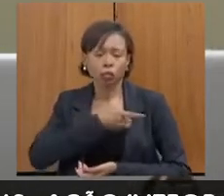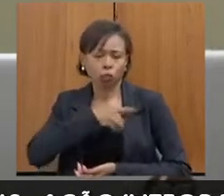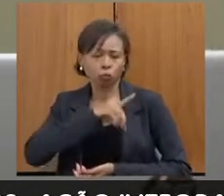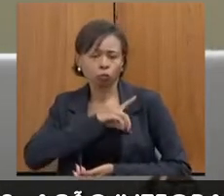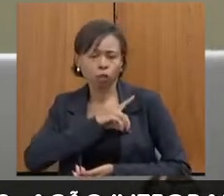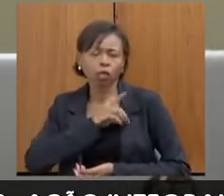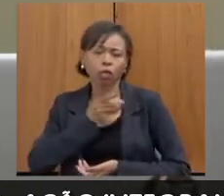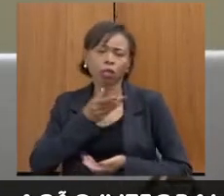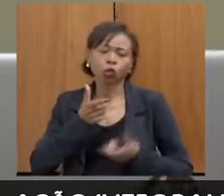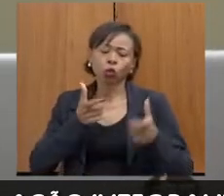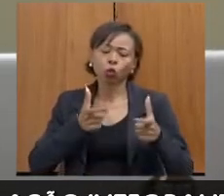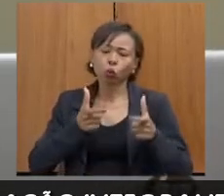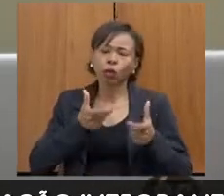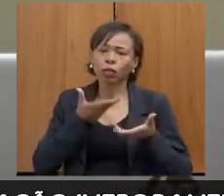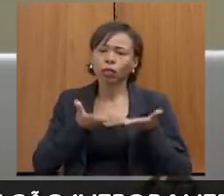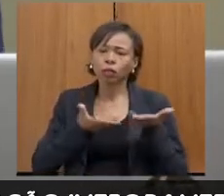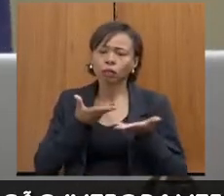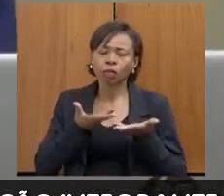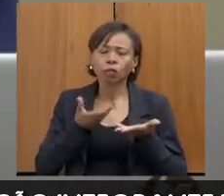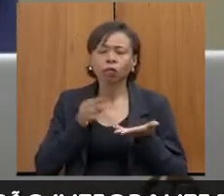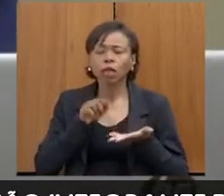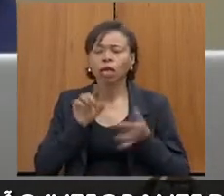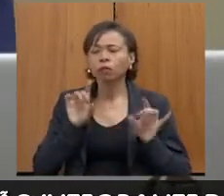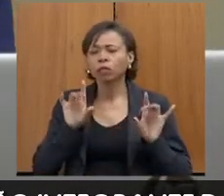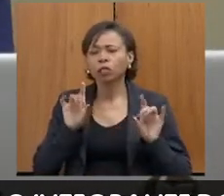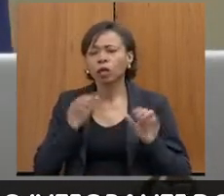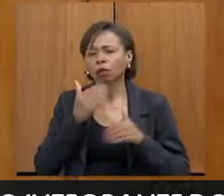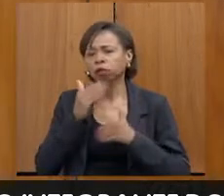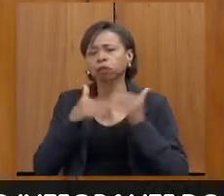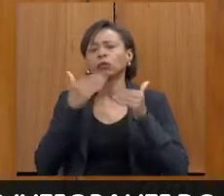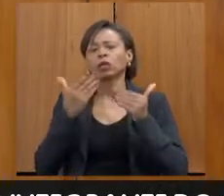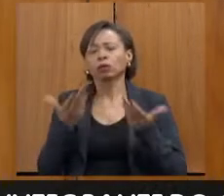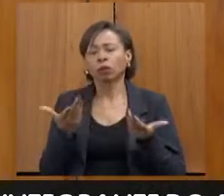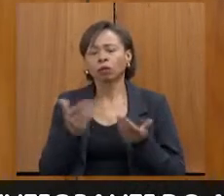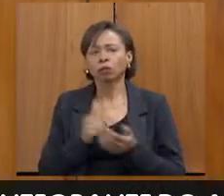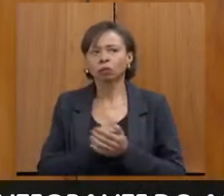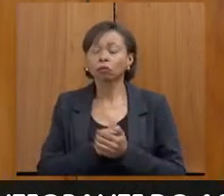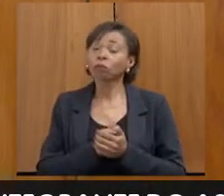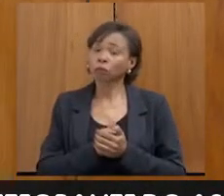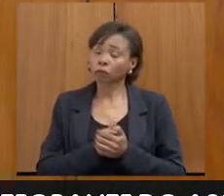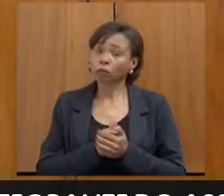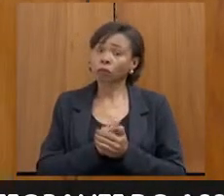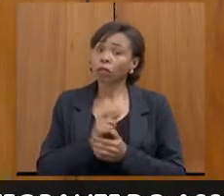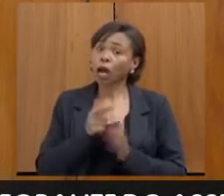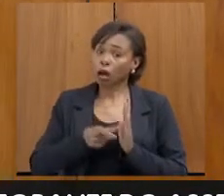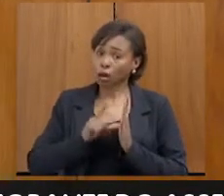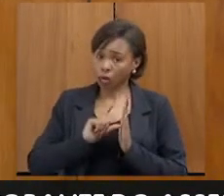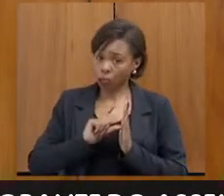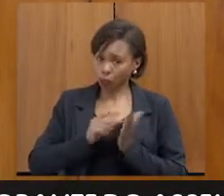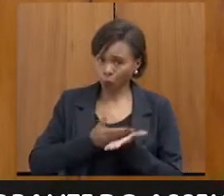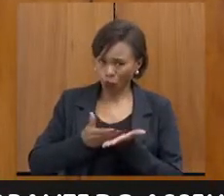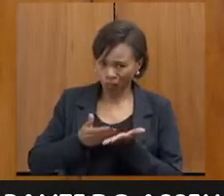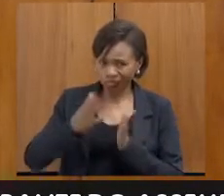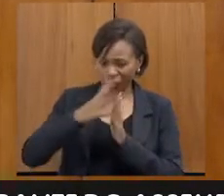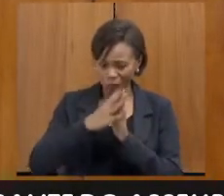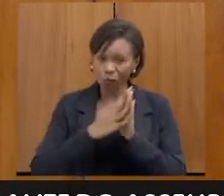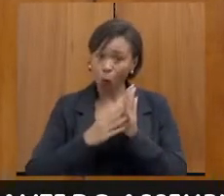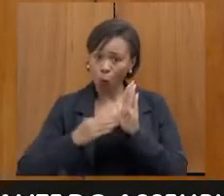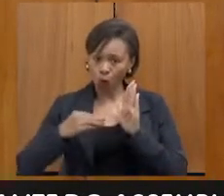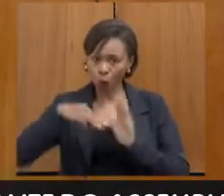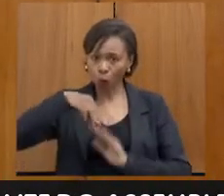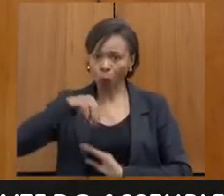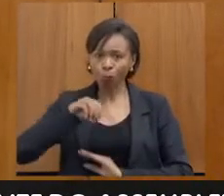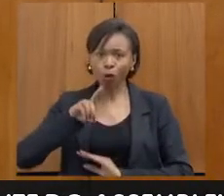local de atendimento, que é um grande diferencial, um grande avanço. Acho que é o modelo que a gente apresentou no início, que é essa questão